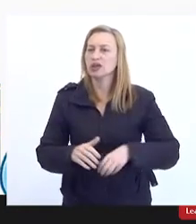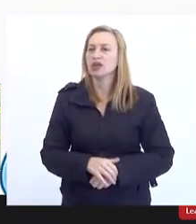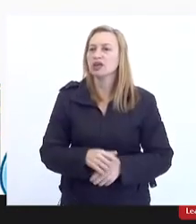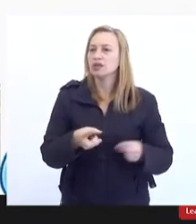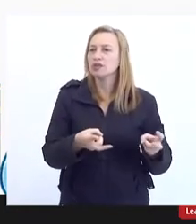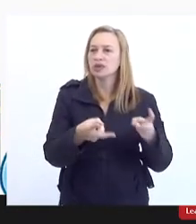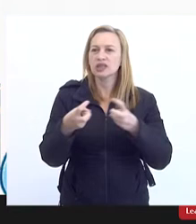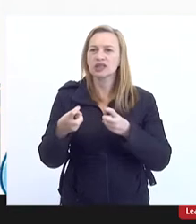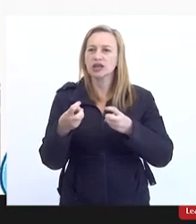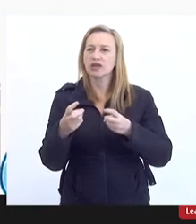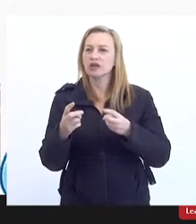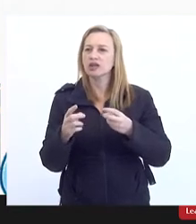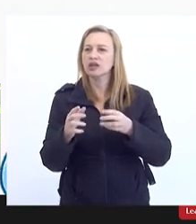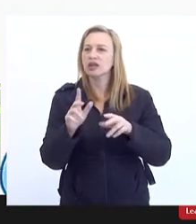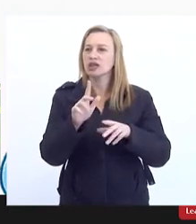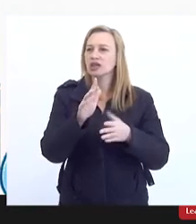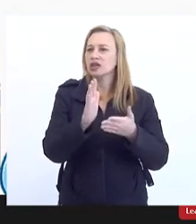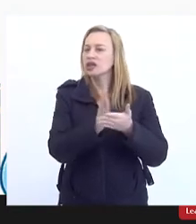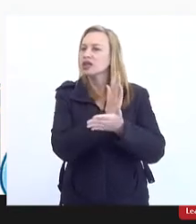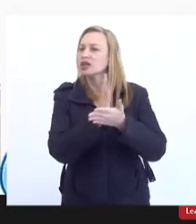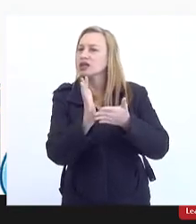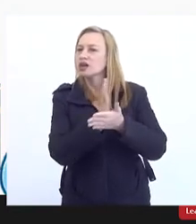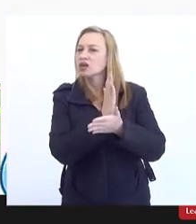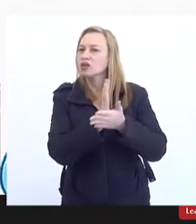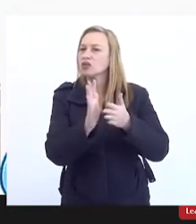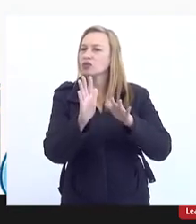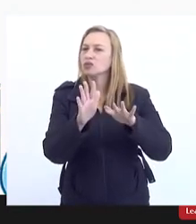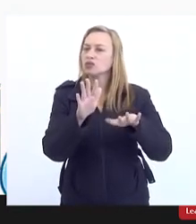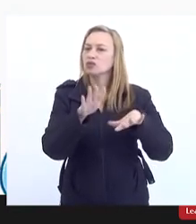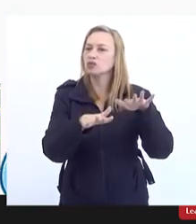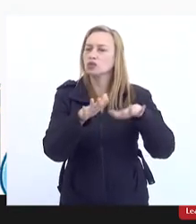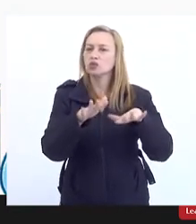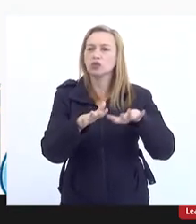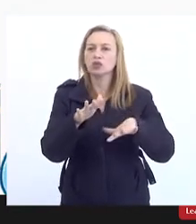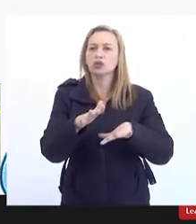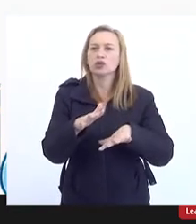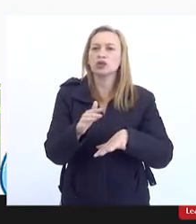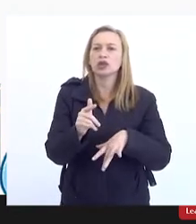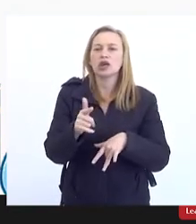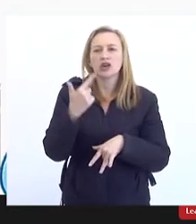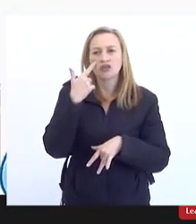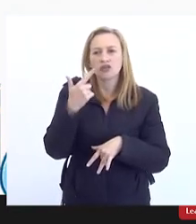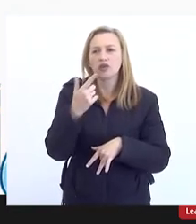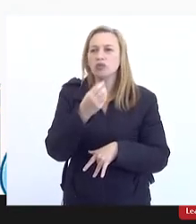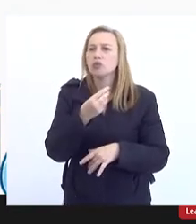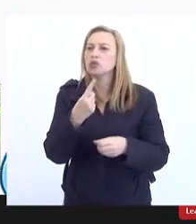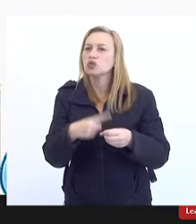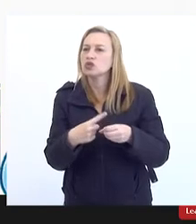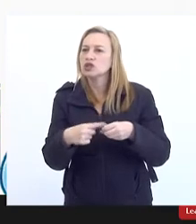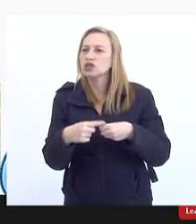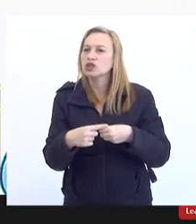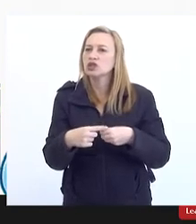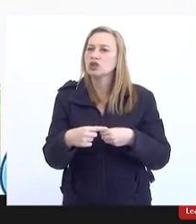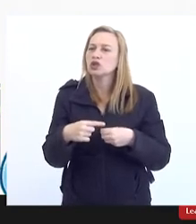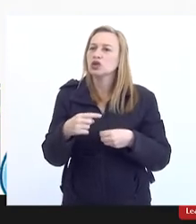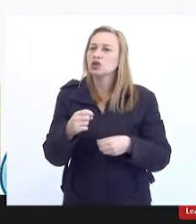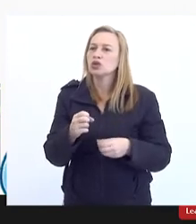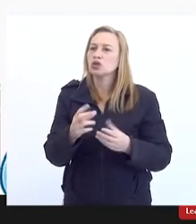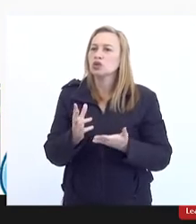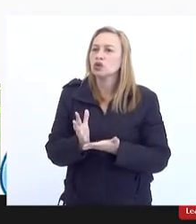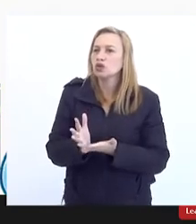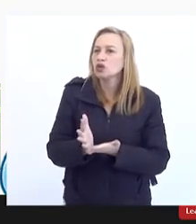percebe variações muito importantes a gente vê municípios com até índices de coleta muito